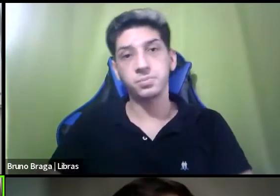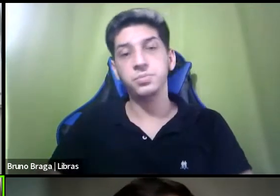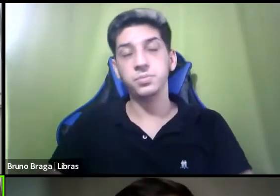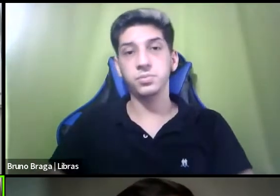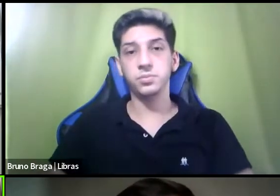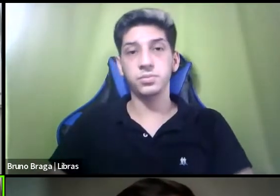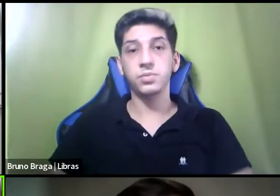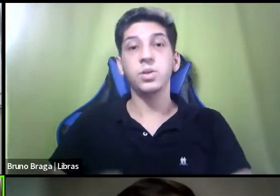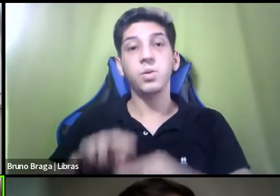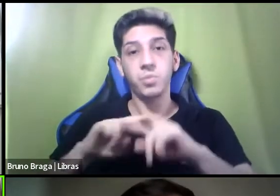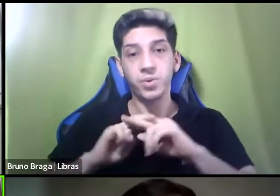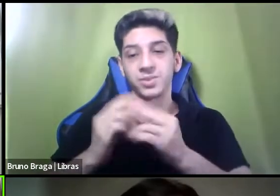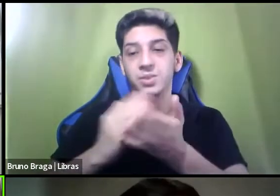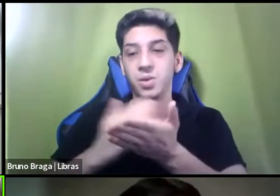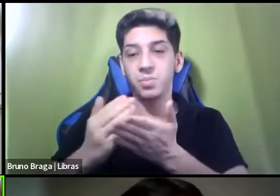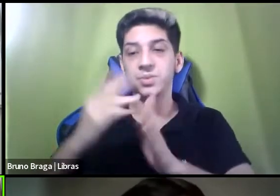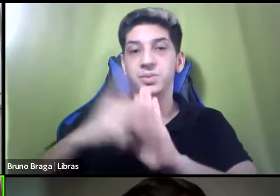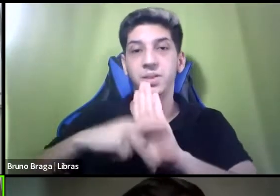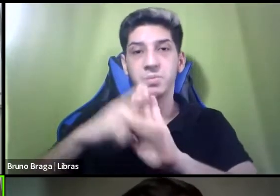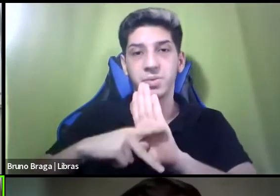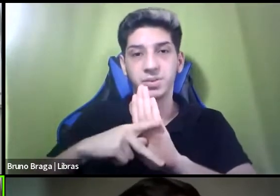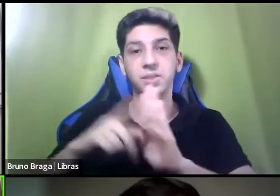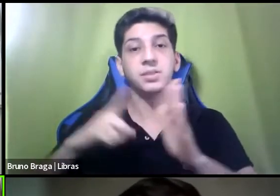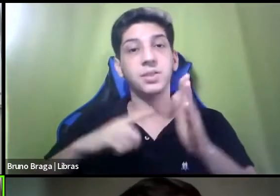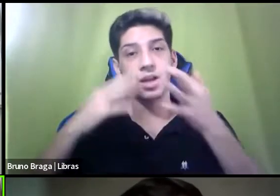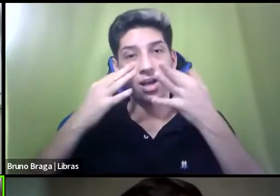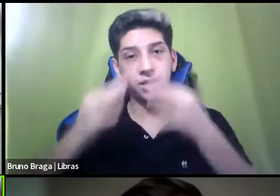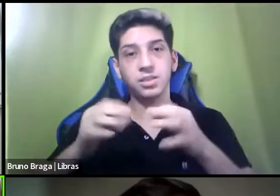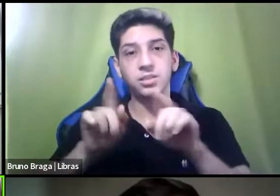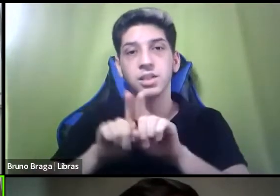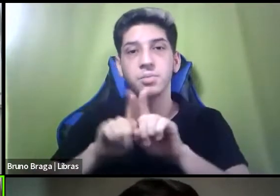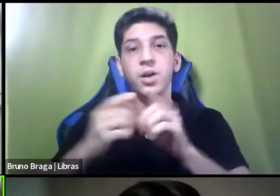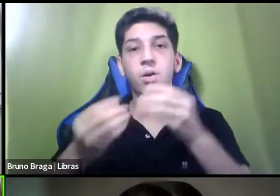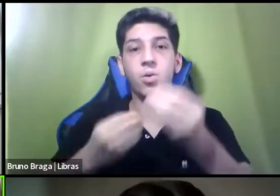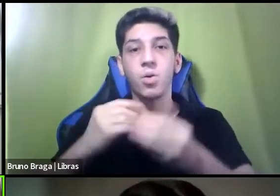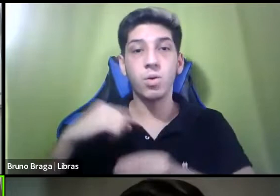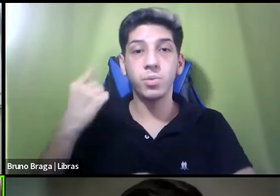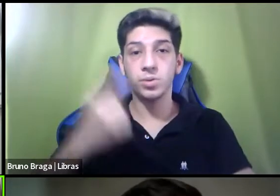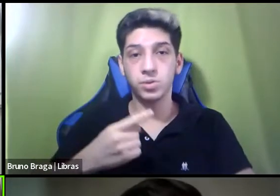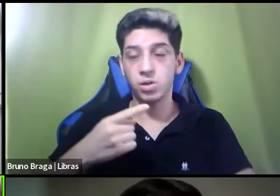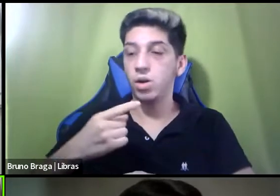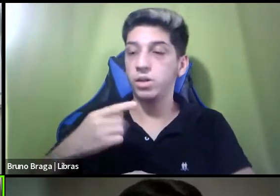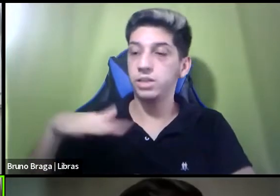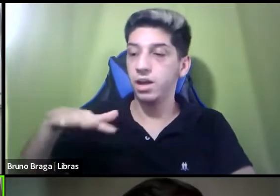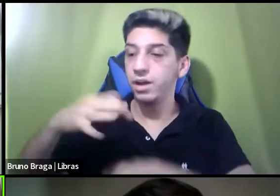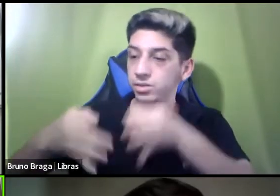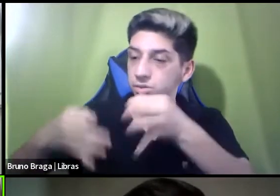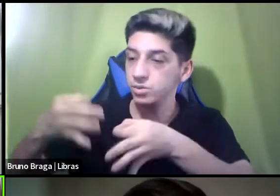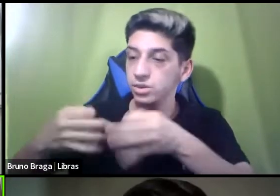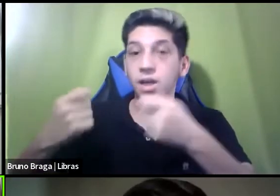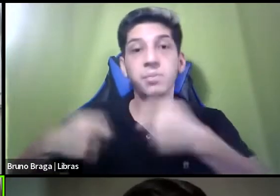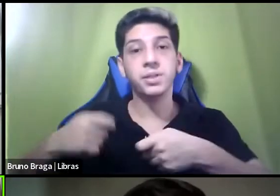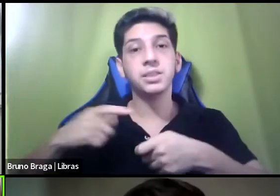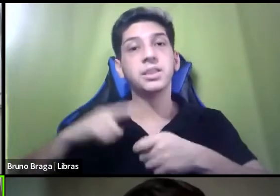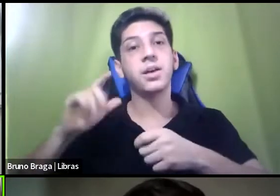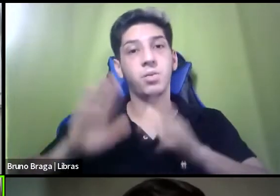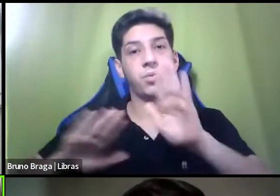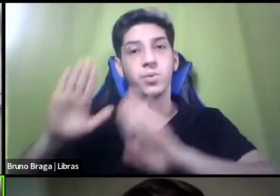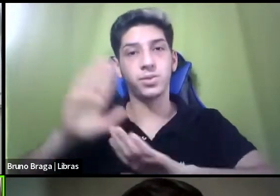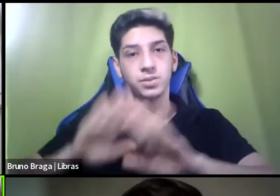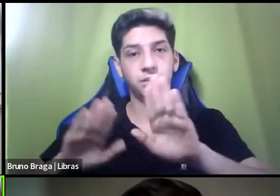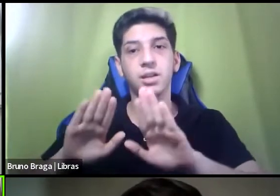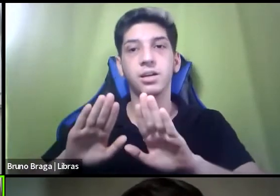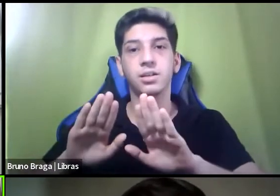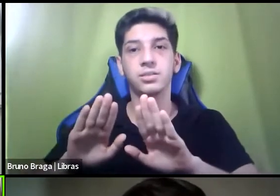nasceu todo esse projeto, chamando a atenção o quanto nós magistrados devemos ser cuidadosos e não só